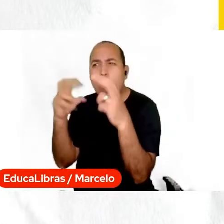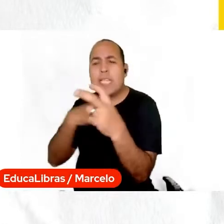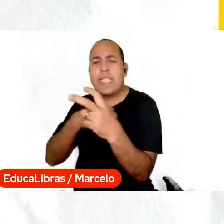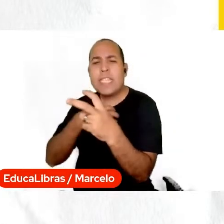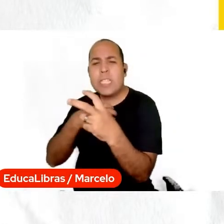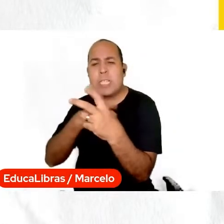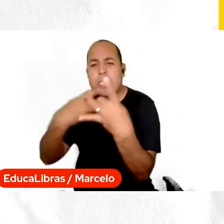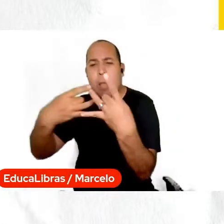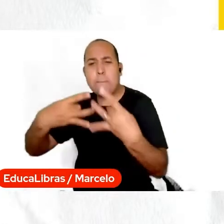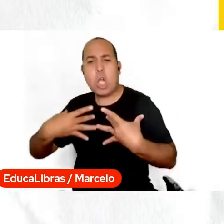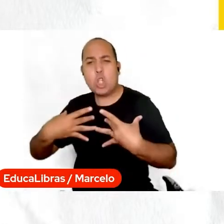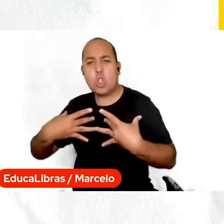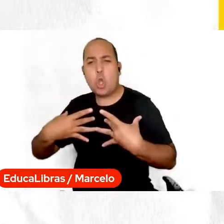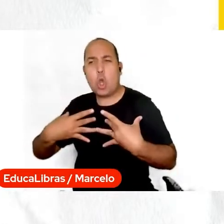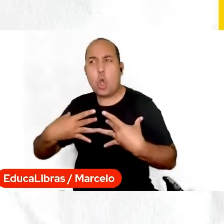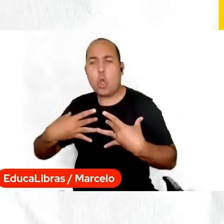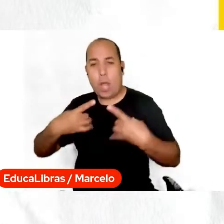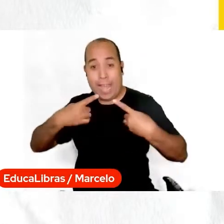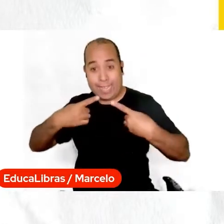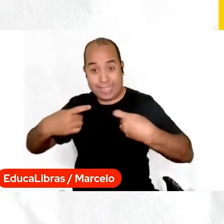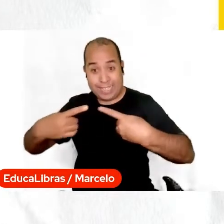abandono quando tem a guerra civil.